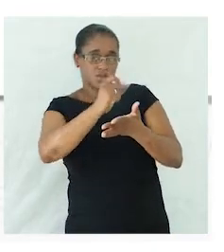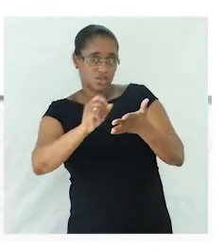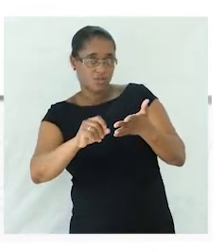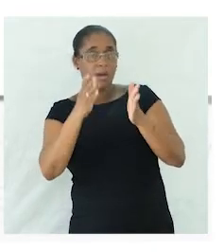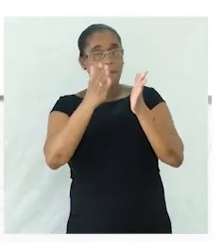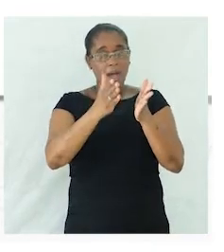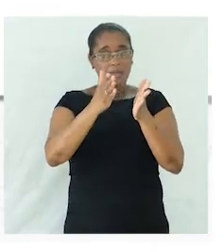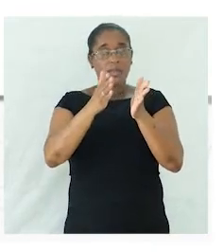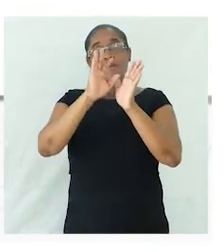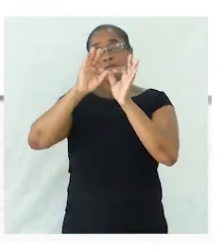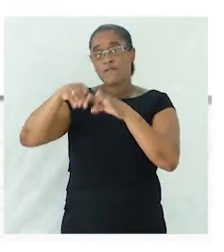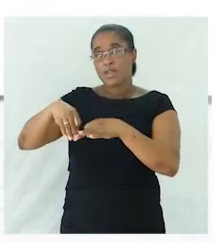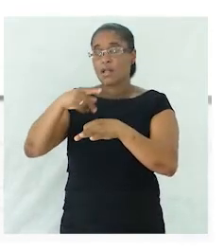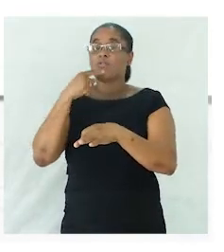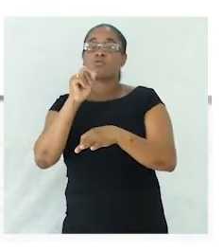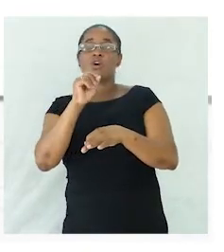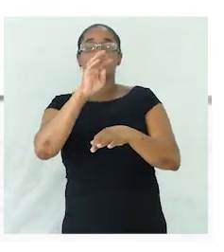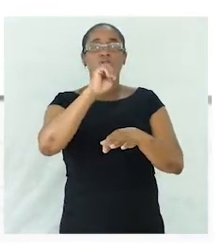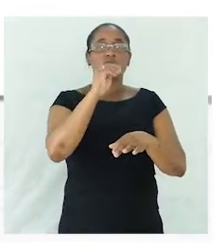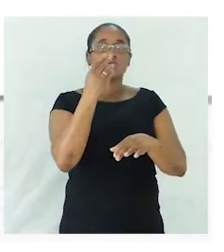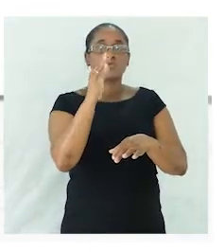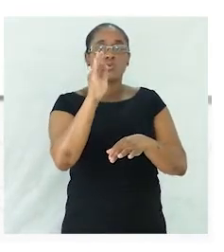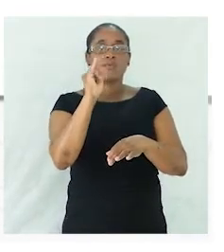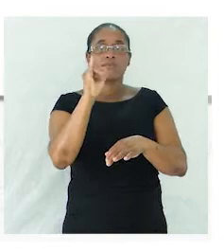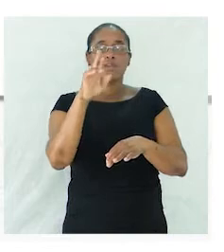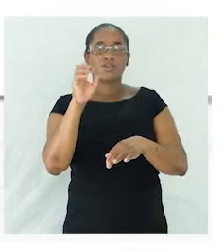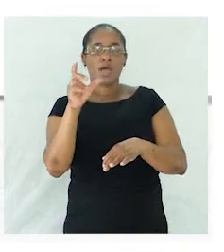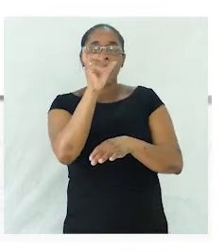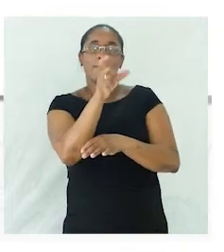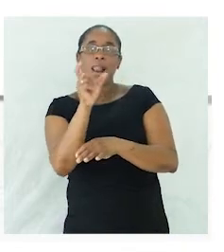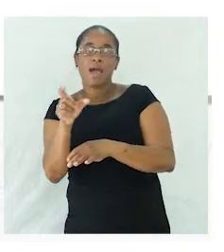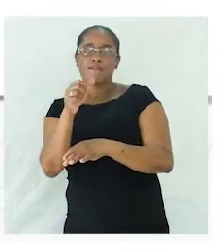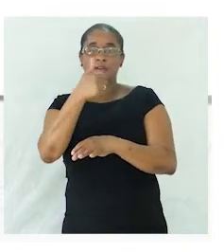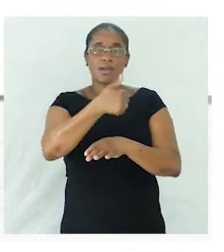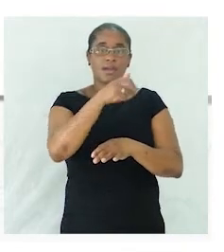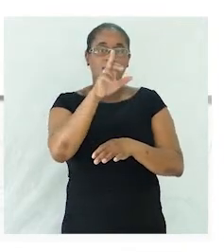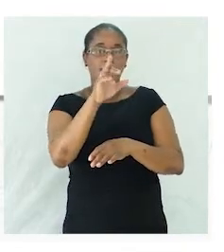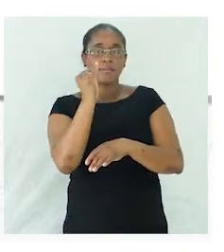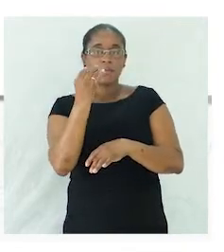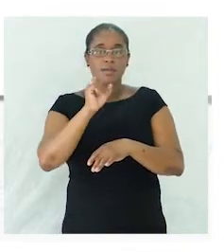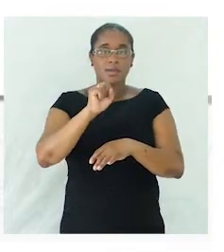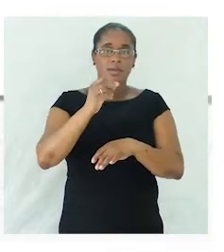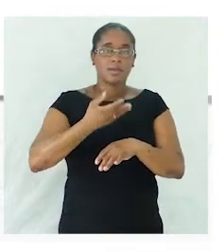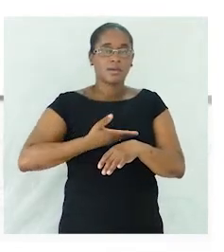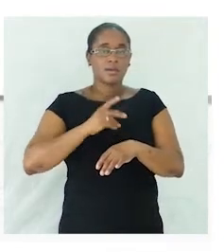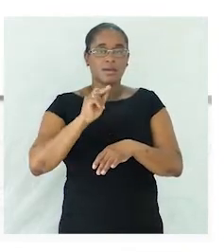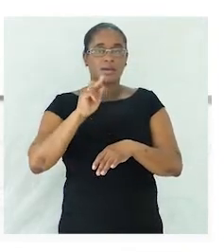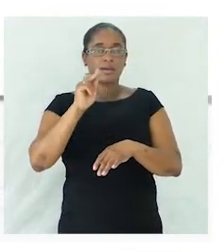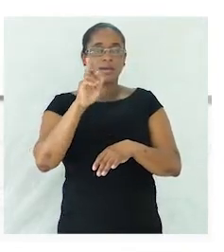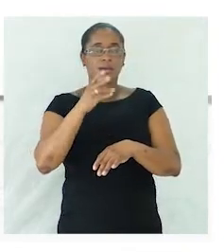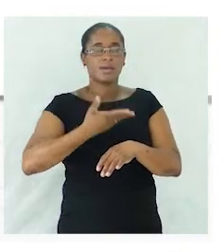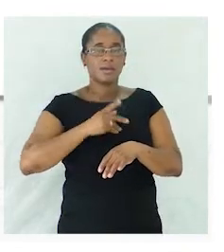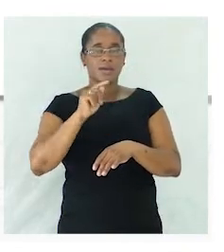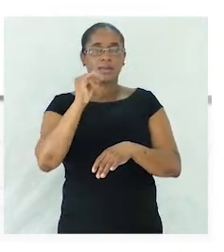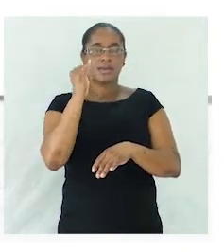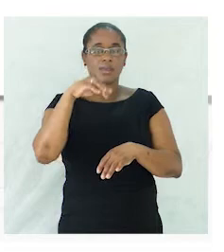parte final vamos chamar de sufixo à palavra brigadeiro brigadeirinho ou então podemos deixar a